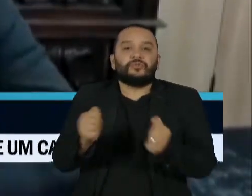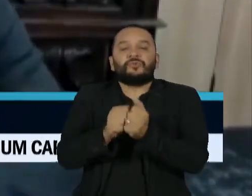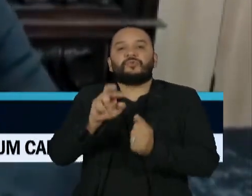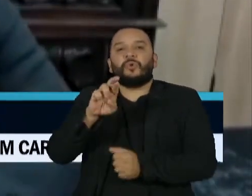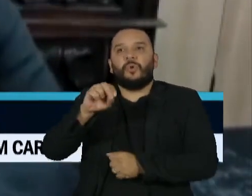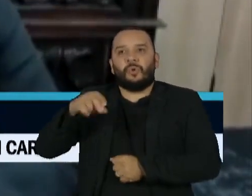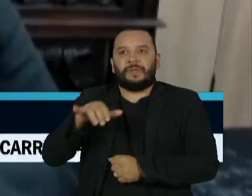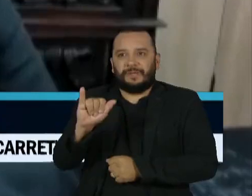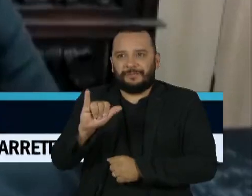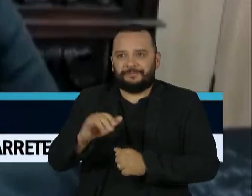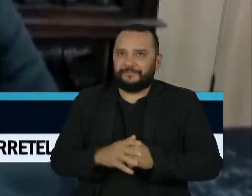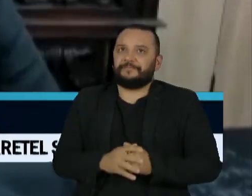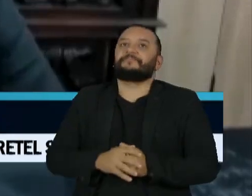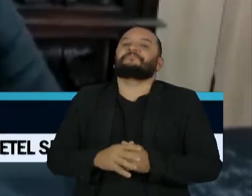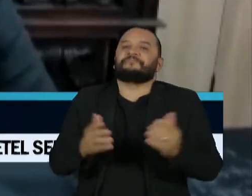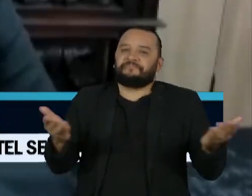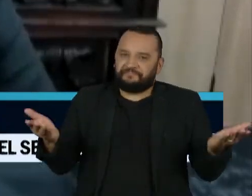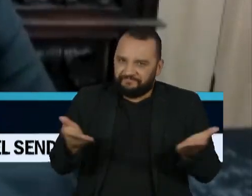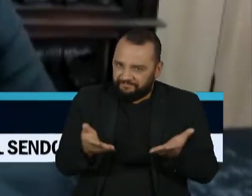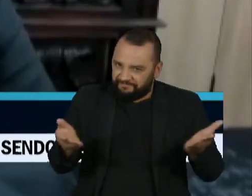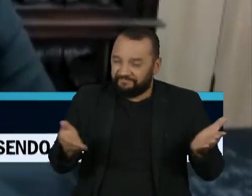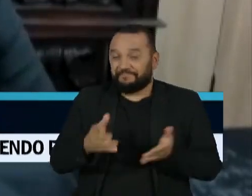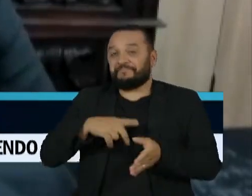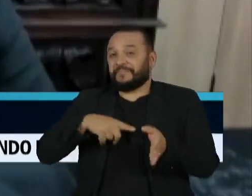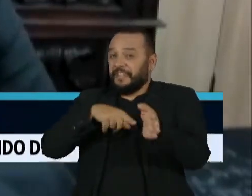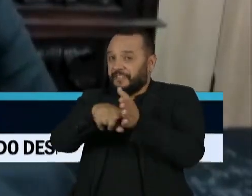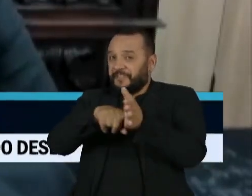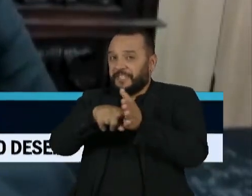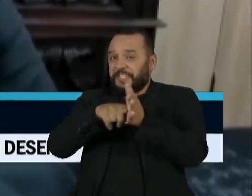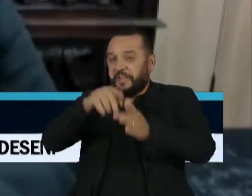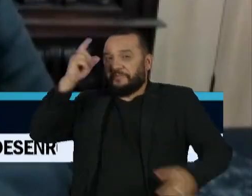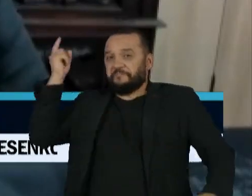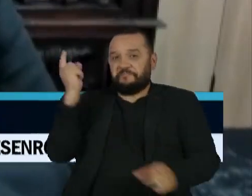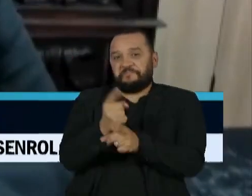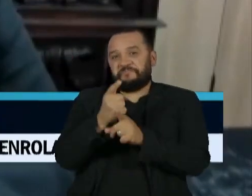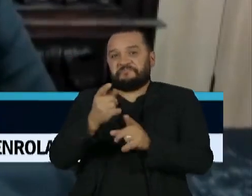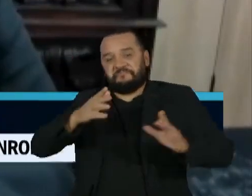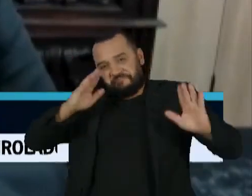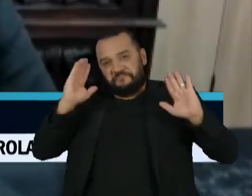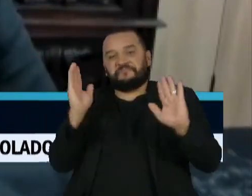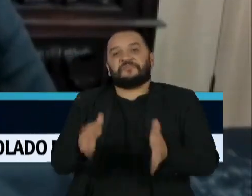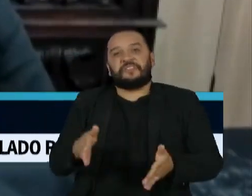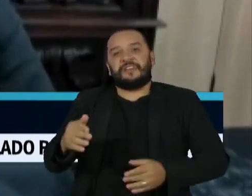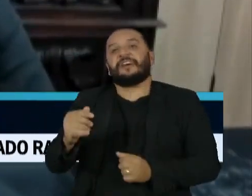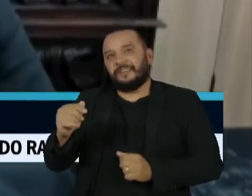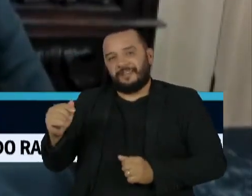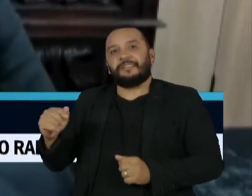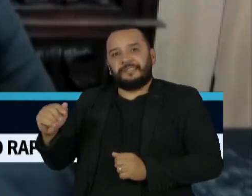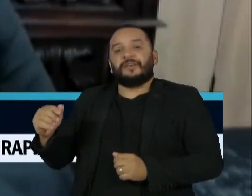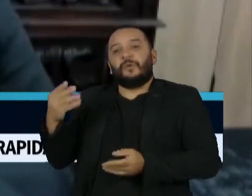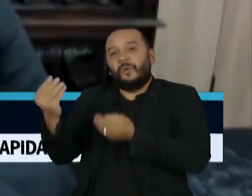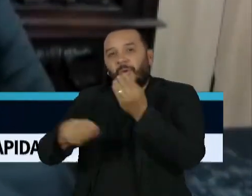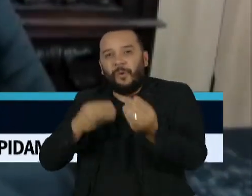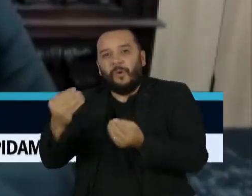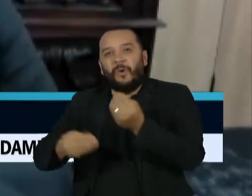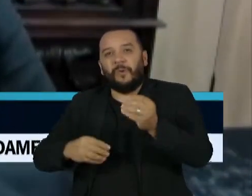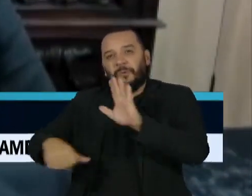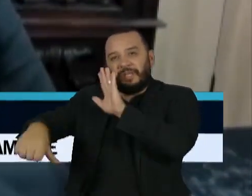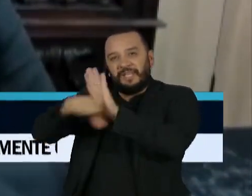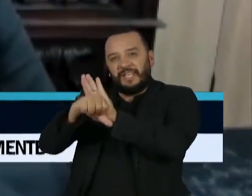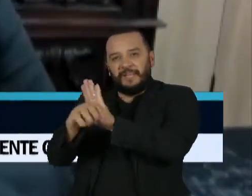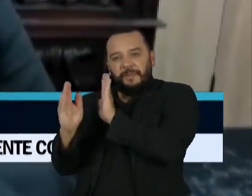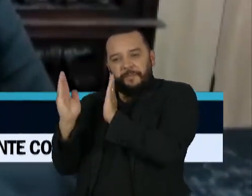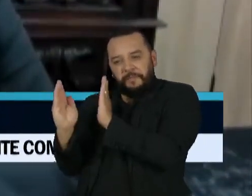foi agora objeto de uma decisão judicial, contém a narrativa de toda a dinâmica do crime,